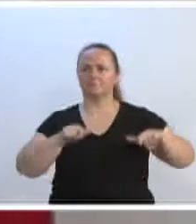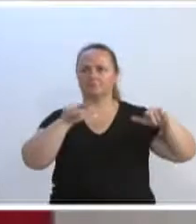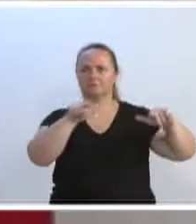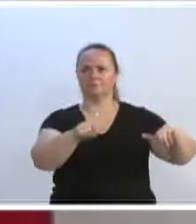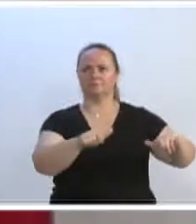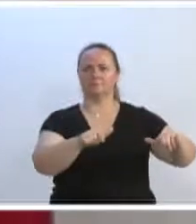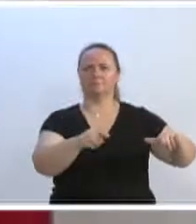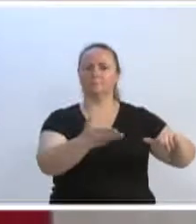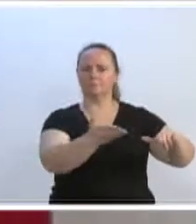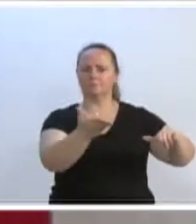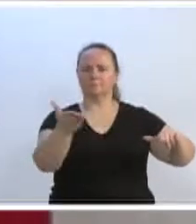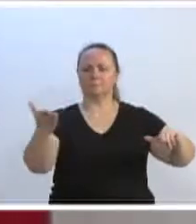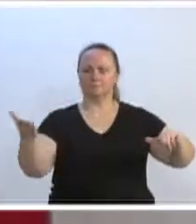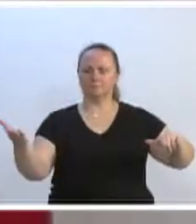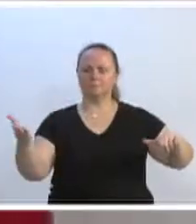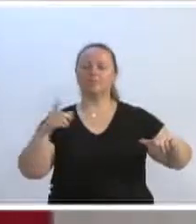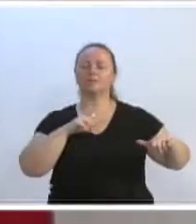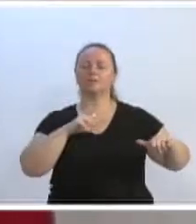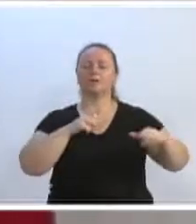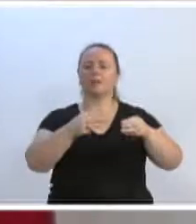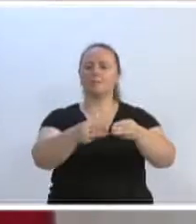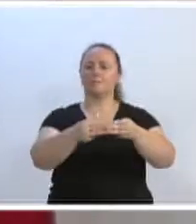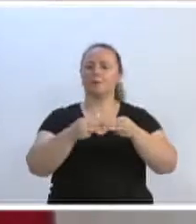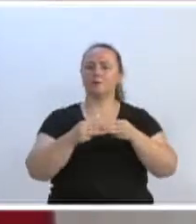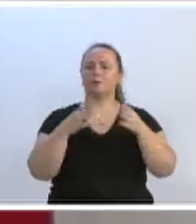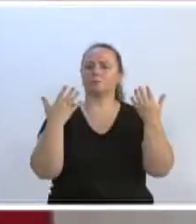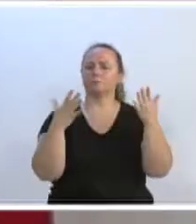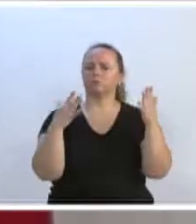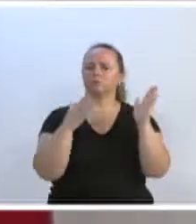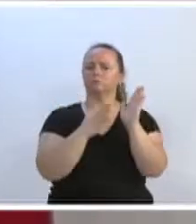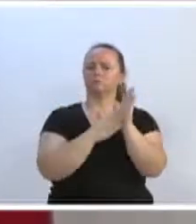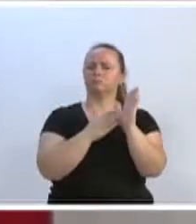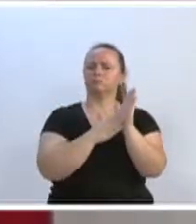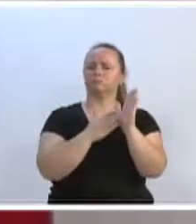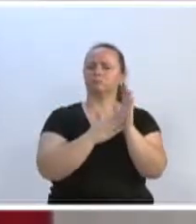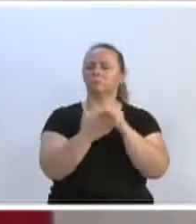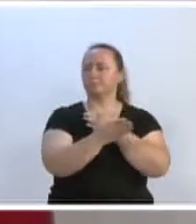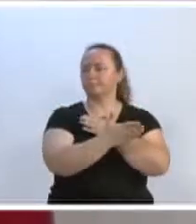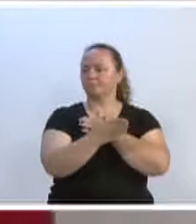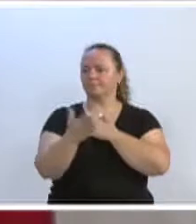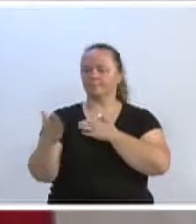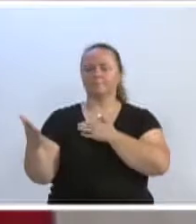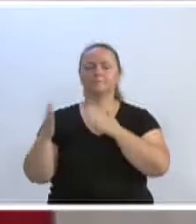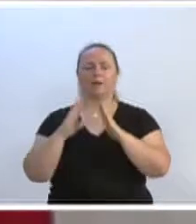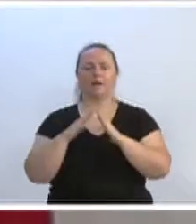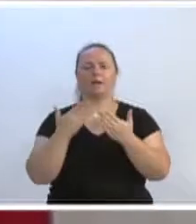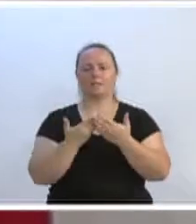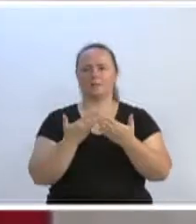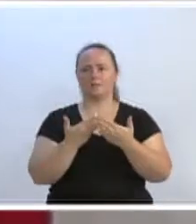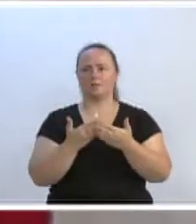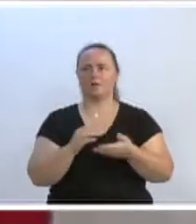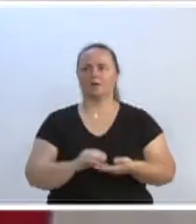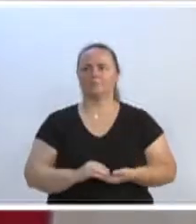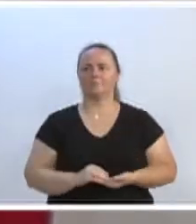a moção de aplauso que essa casa aprovou para a escola Elza Pacheco. Está bom?